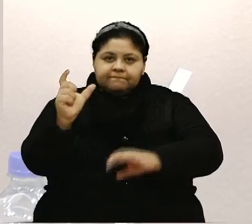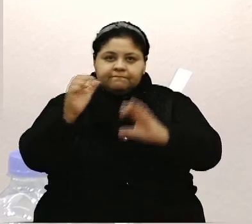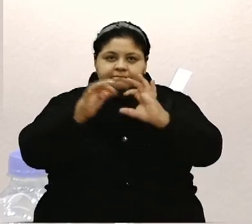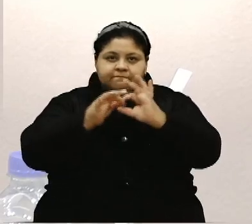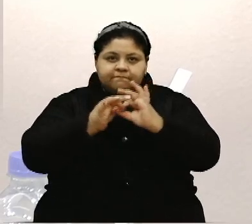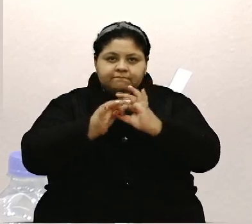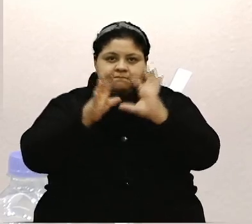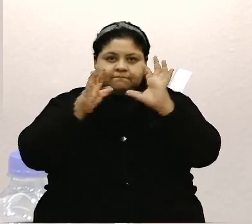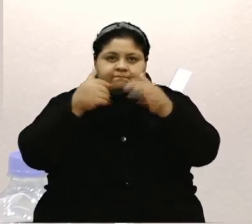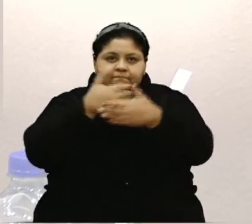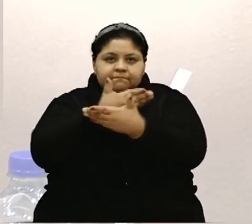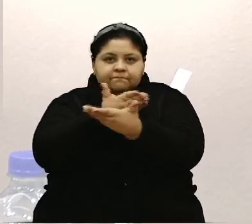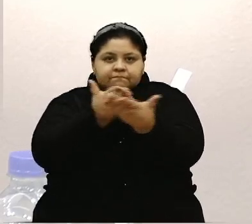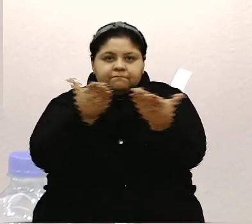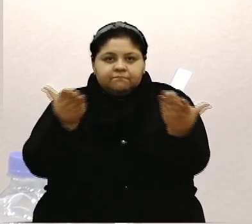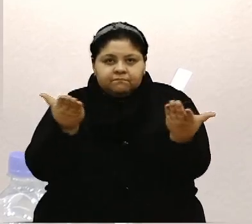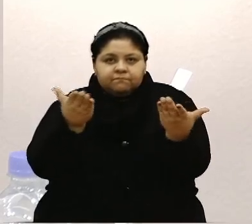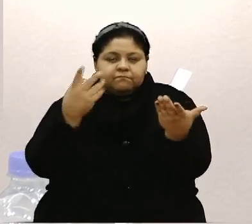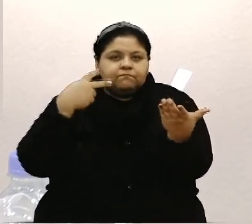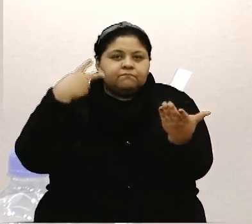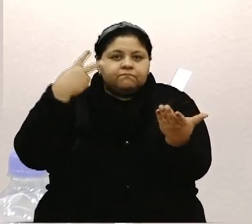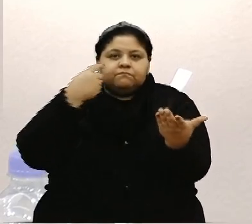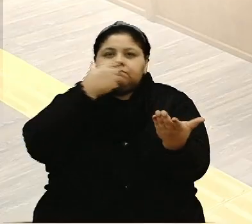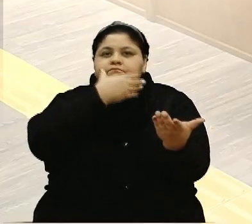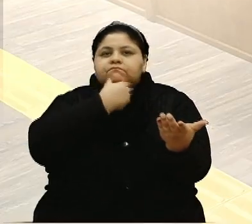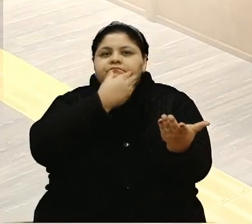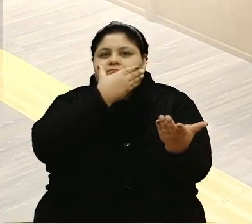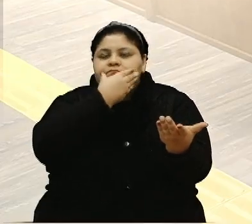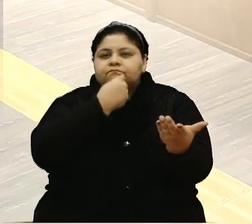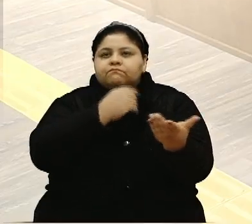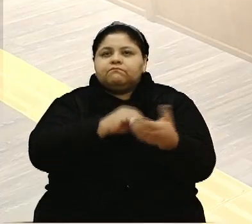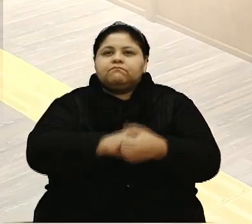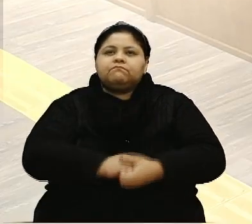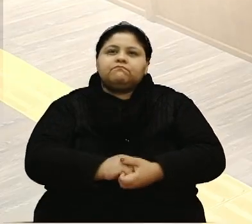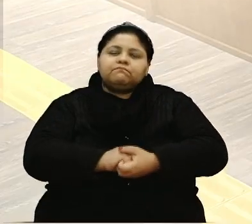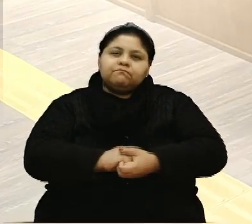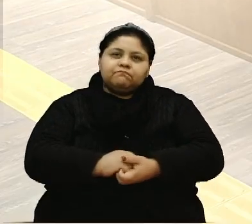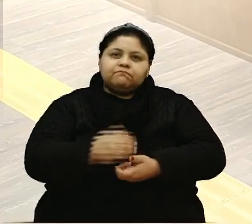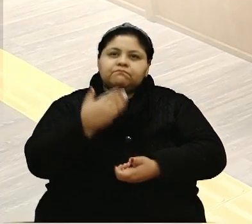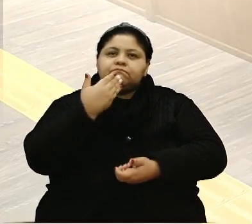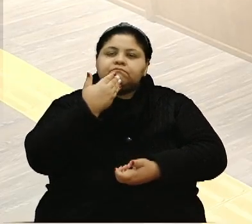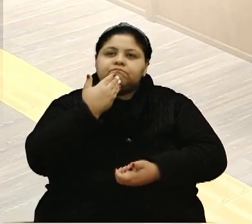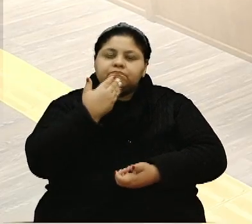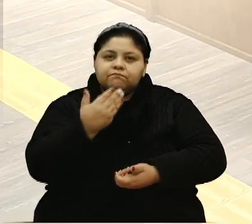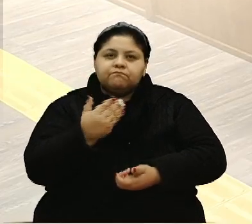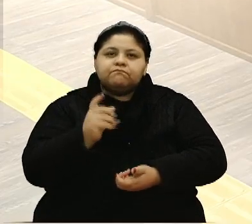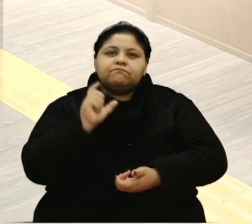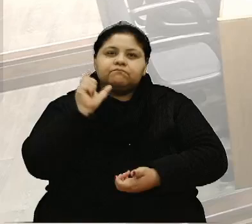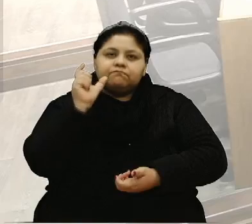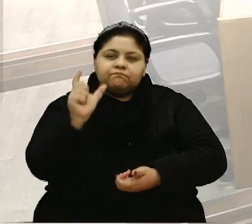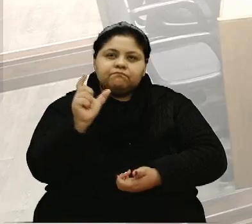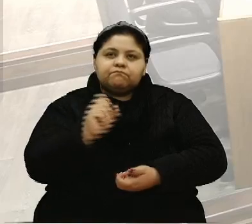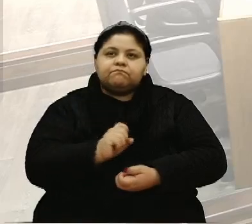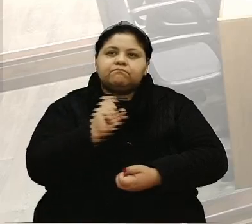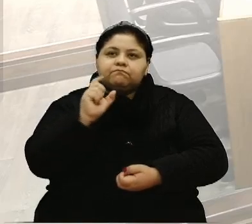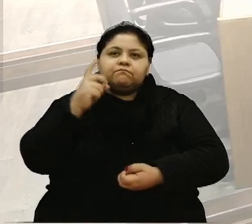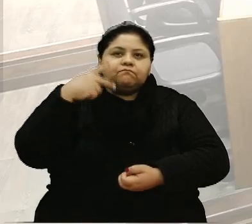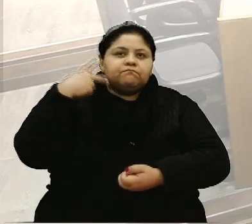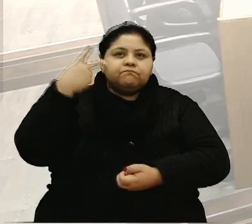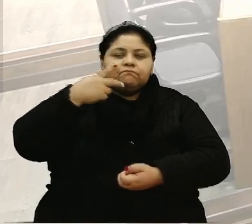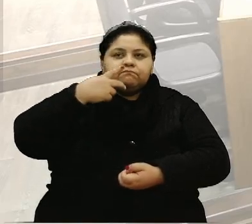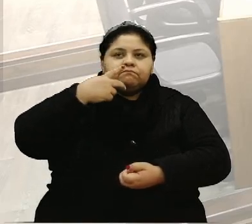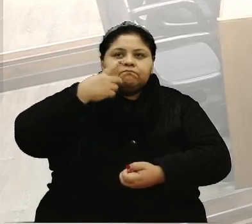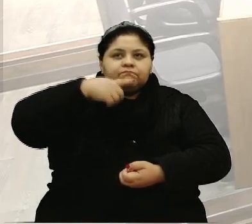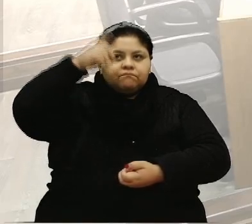à disposição das senhoras vereadoras, dos senhores vereadores. Peço a palavra, presidente. Com a palavra, vereador Lucas Dio. Obrigado,